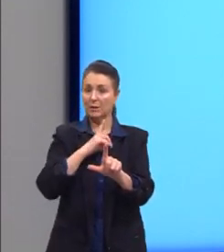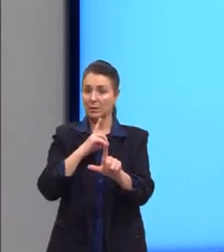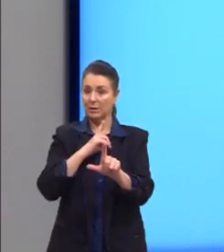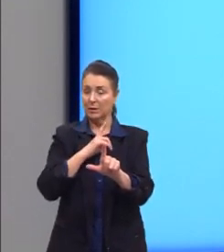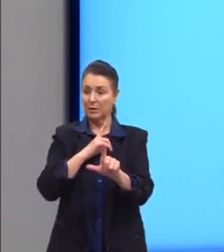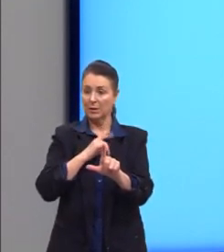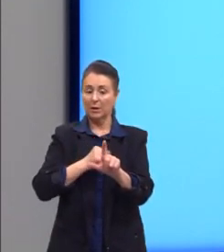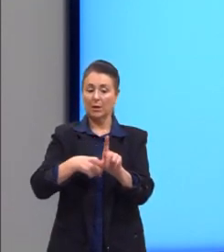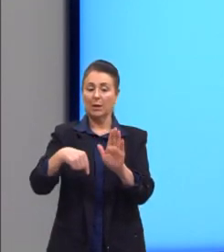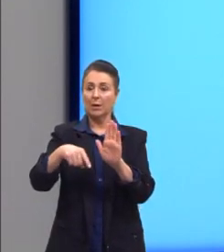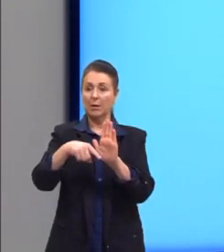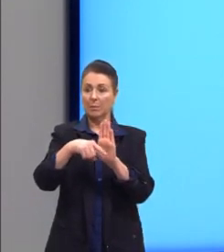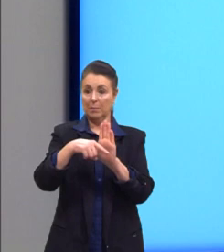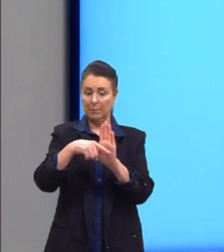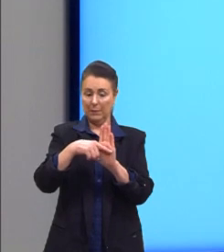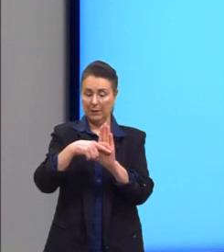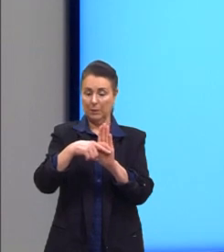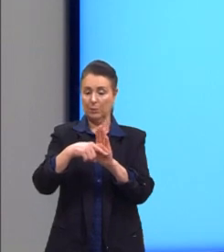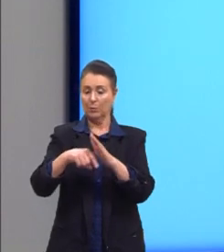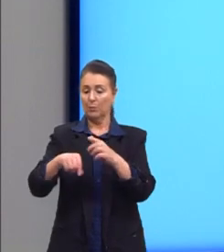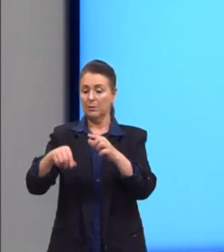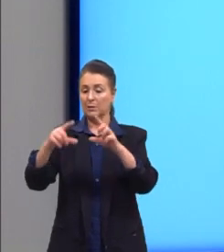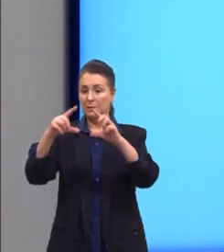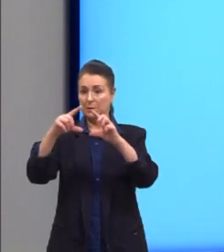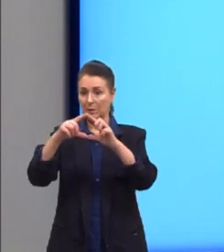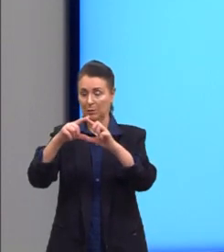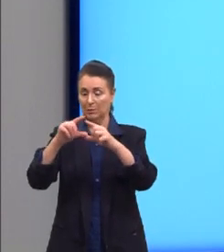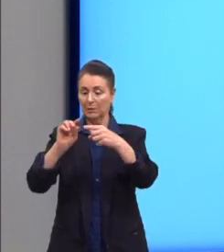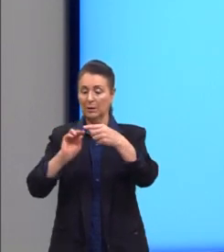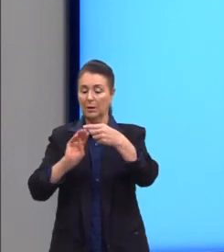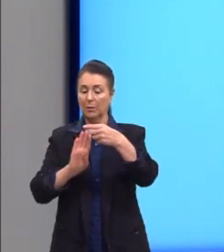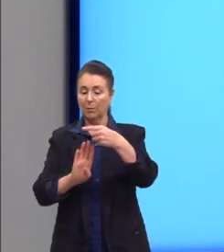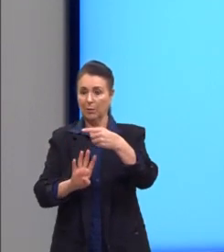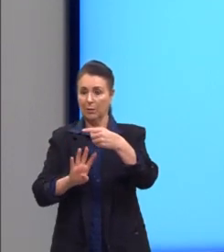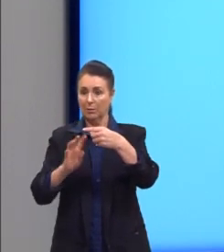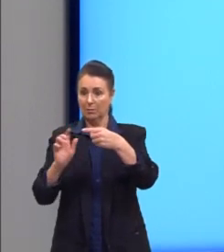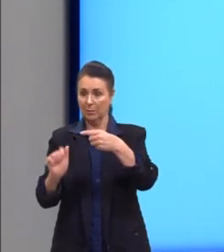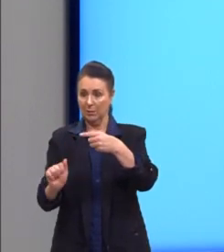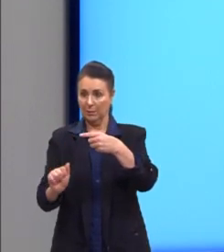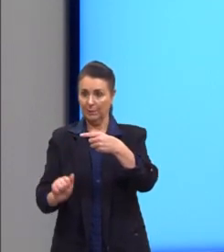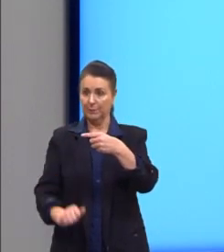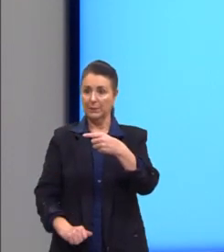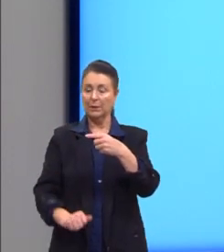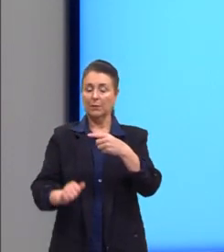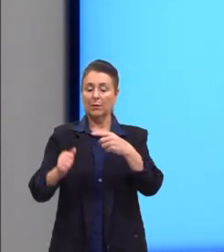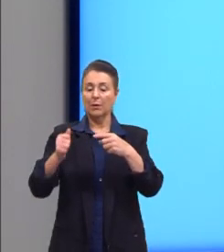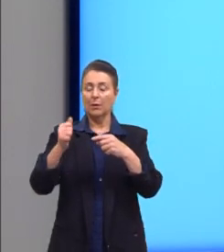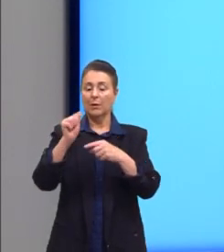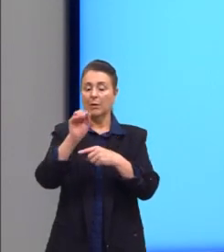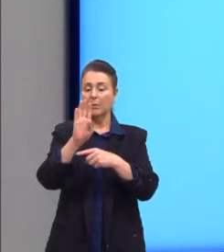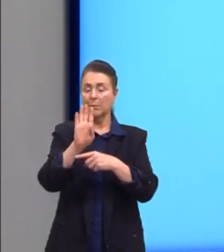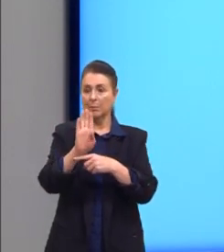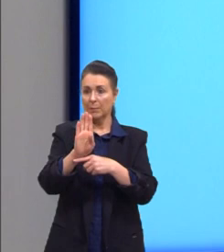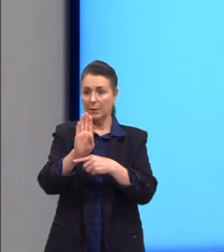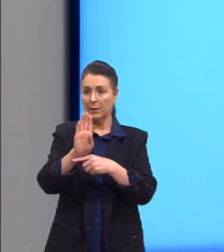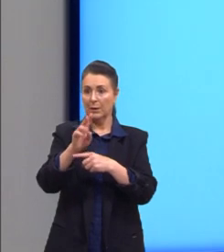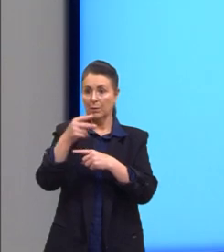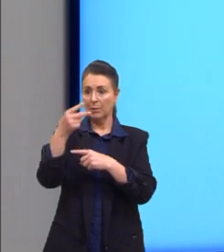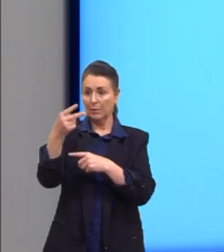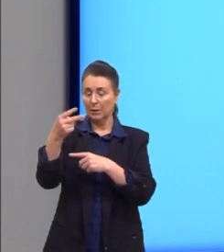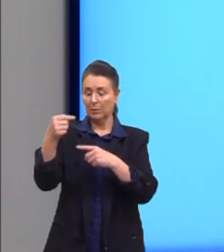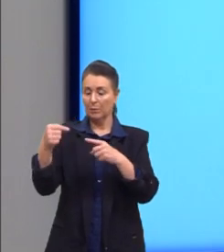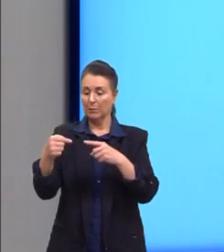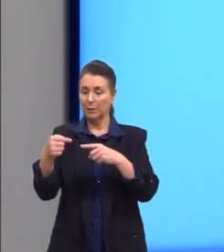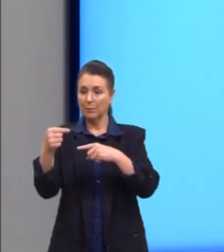menos delta sobre 4A, sendo o delta B ao quadrado menos 4AC.